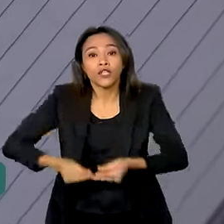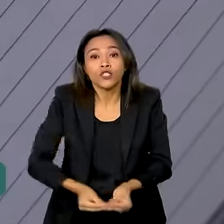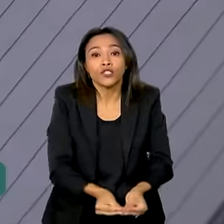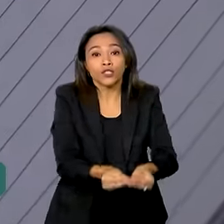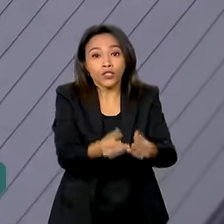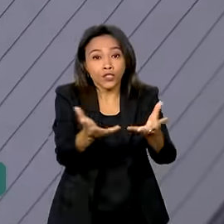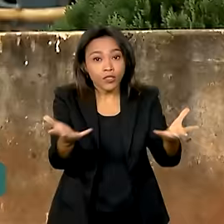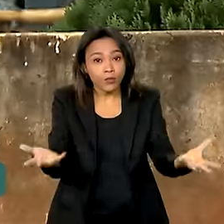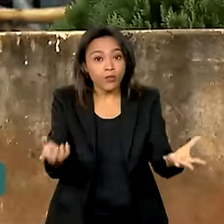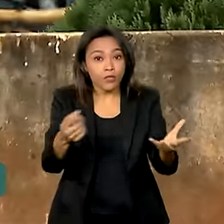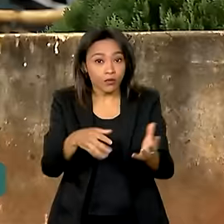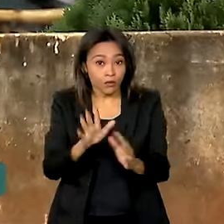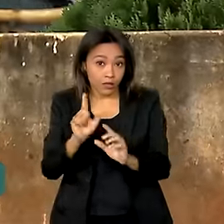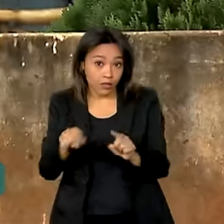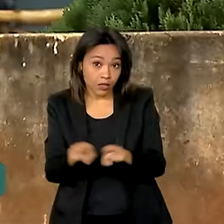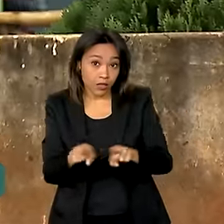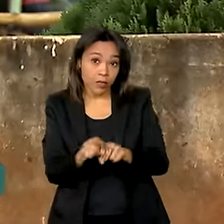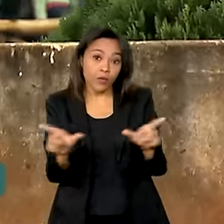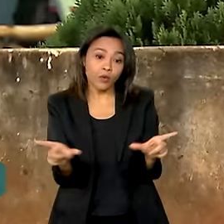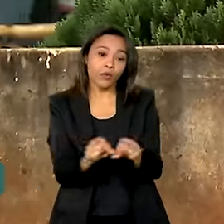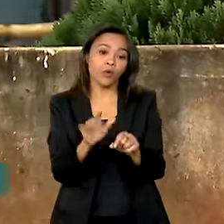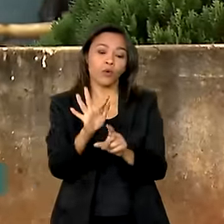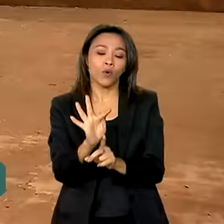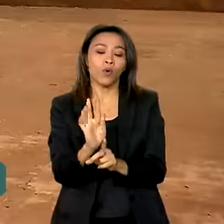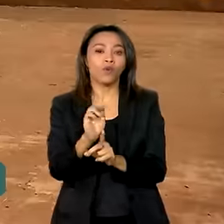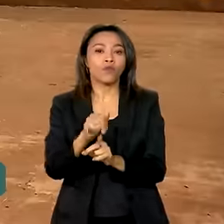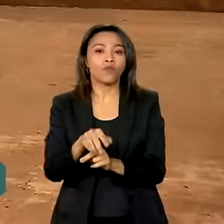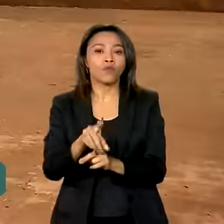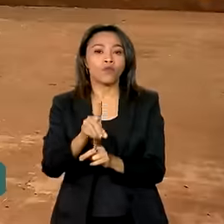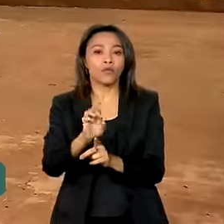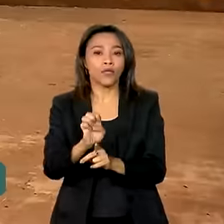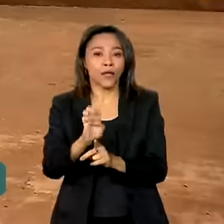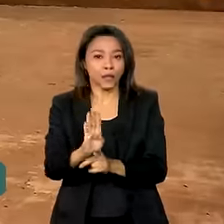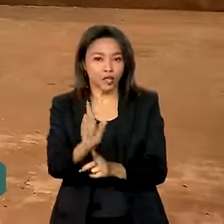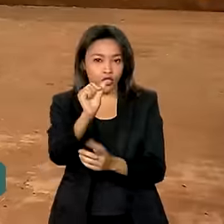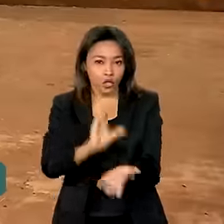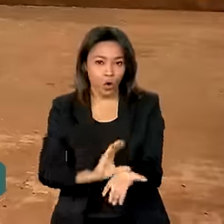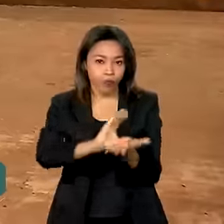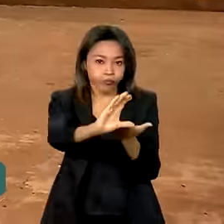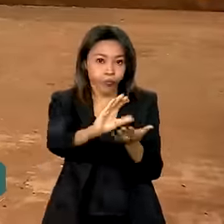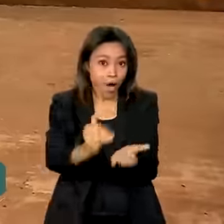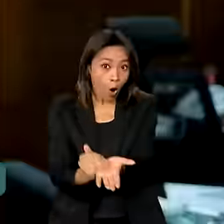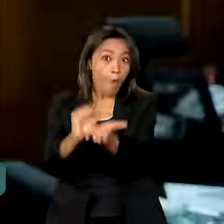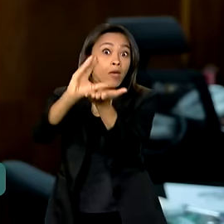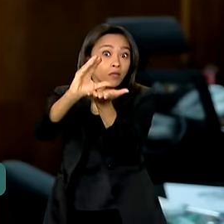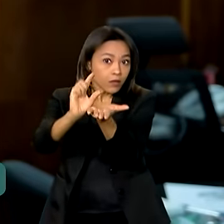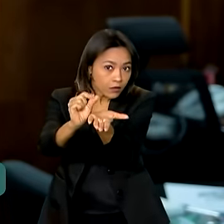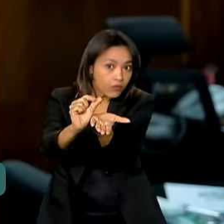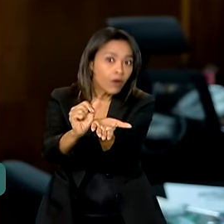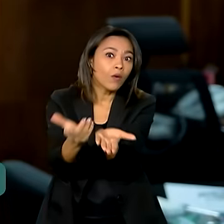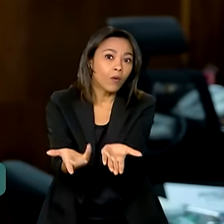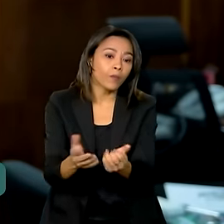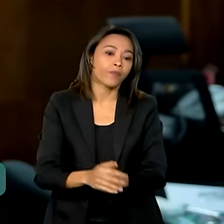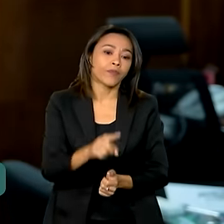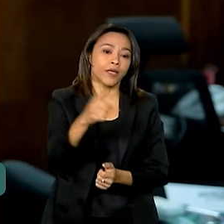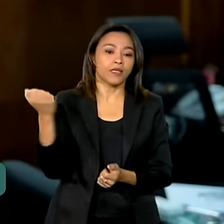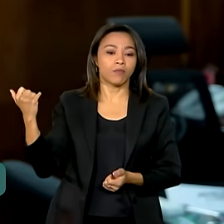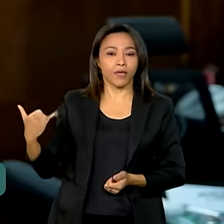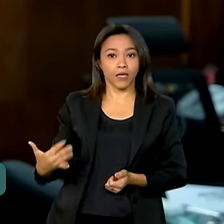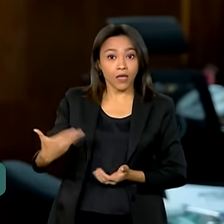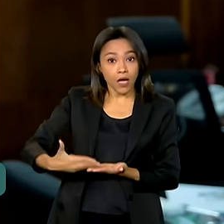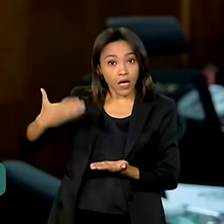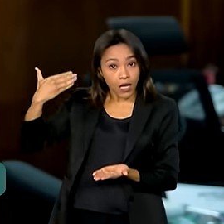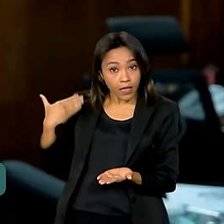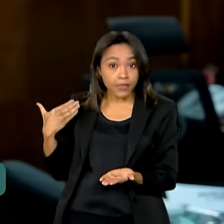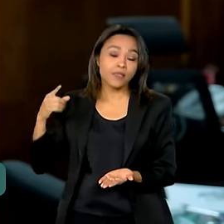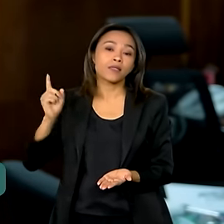recursos do Fundeb para a Educação Escolar Quilombola, aumentando o valor dos repasses. Antes, o mesmo valor que se